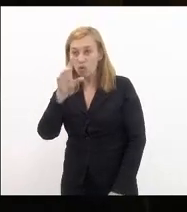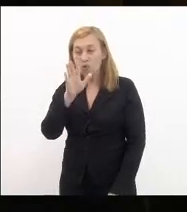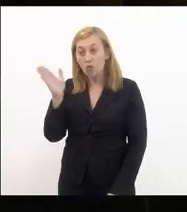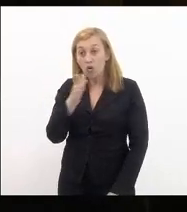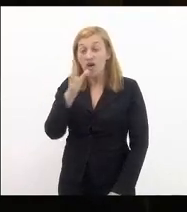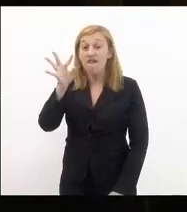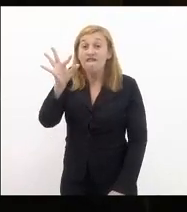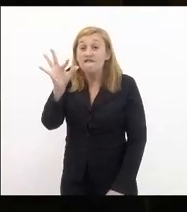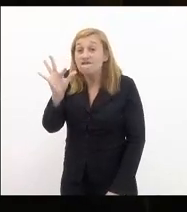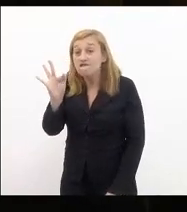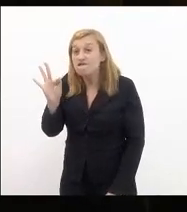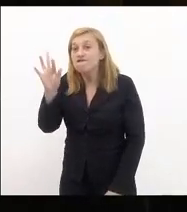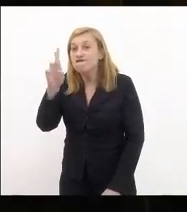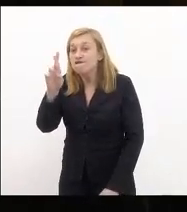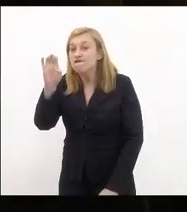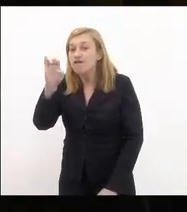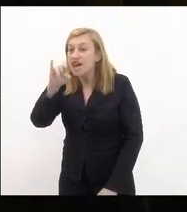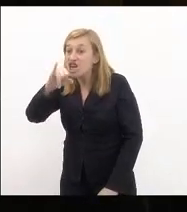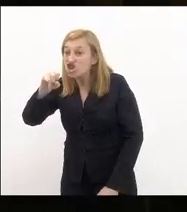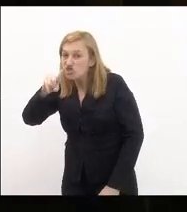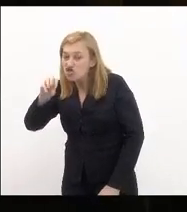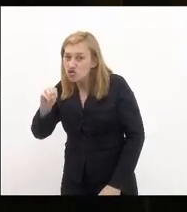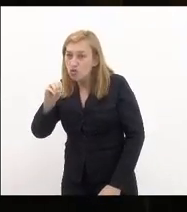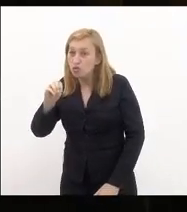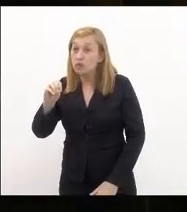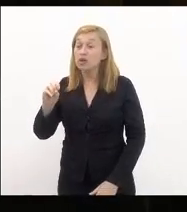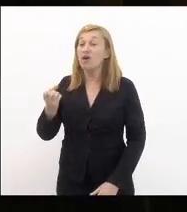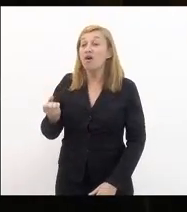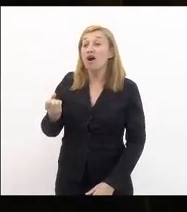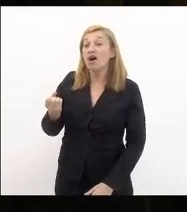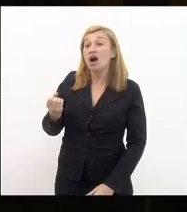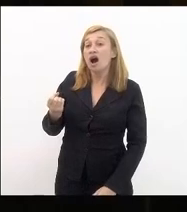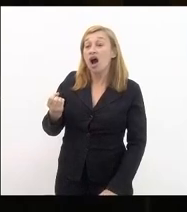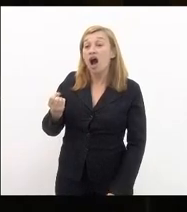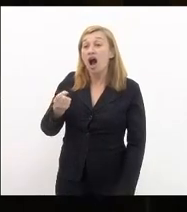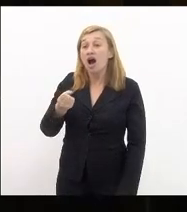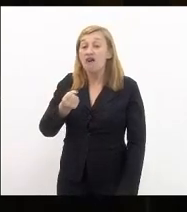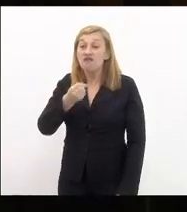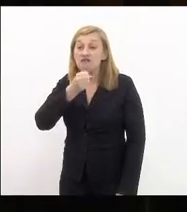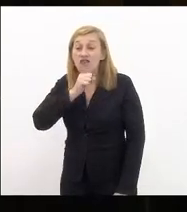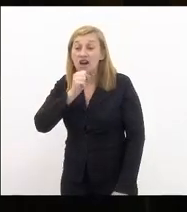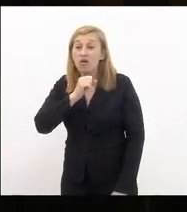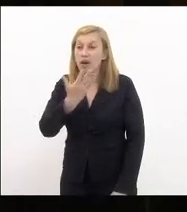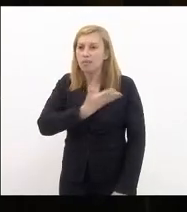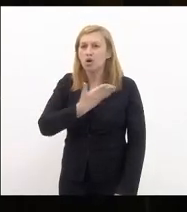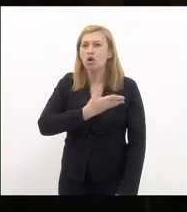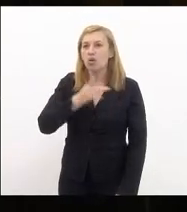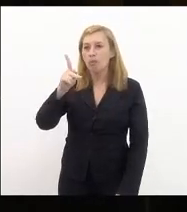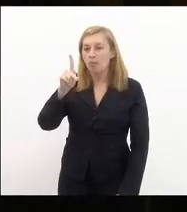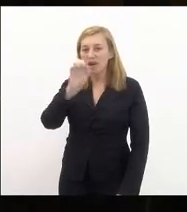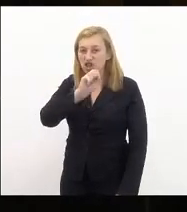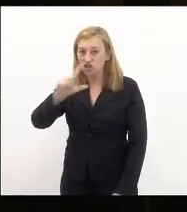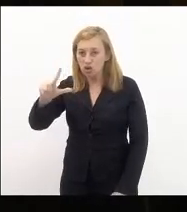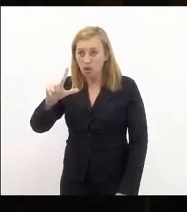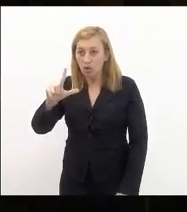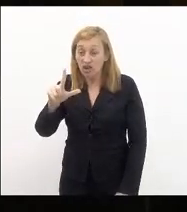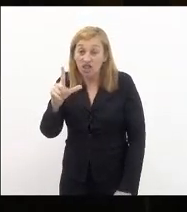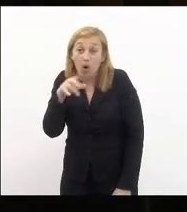correligionário aliás como tenho dito também o pessoal é tão repugnante